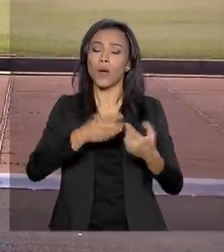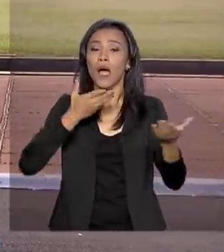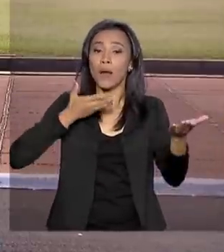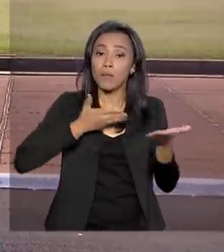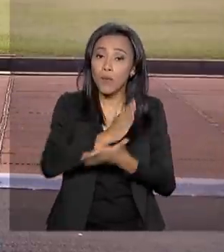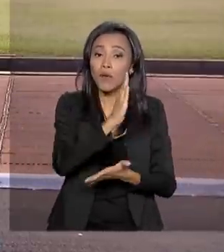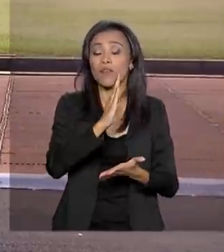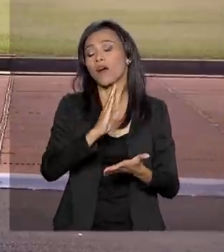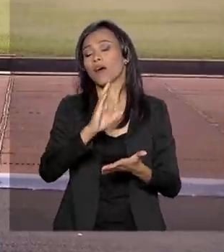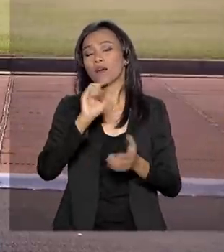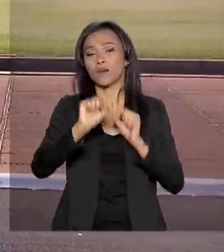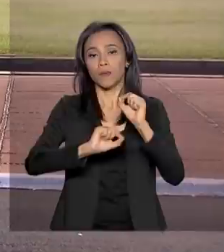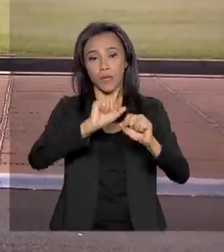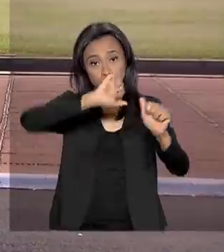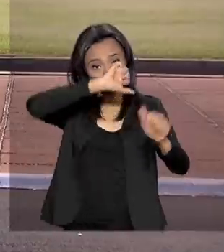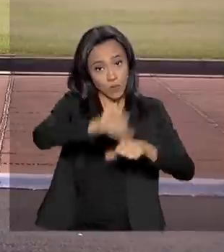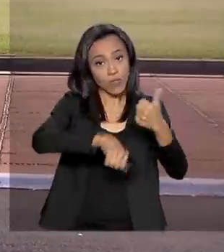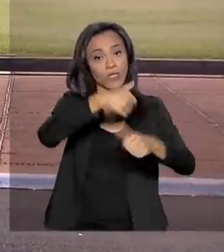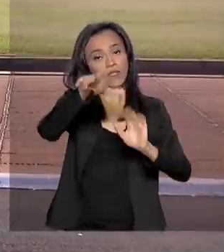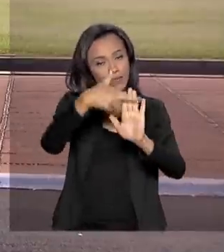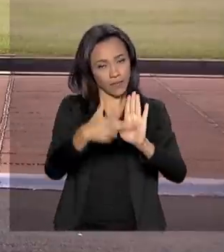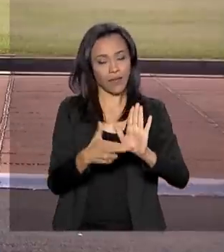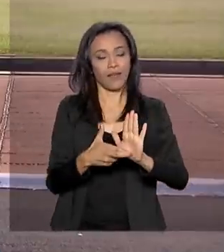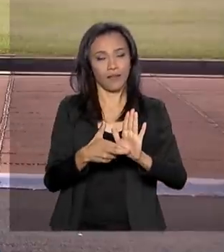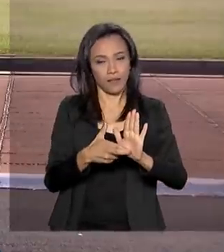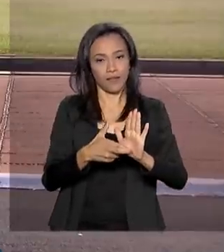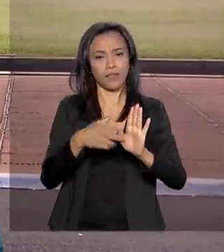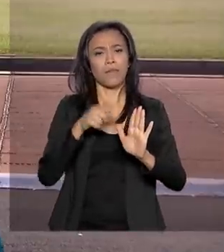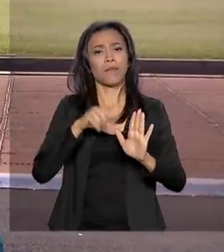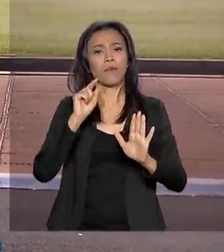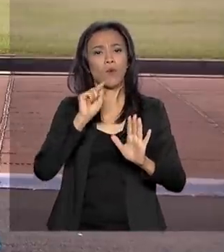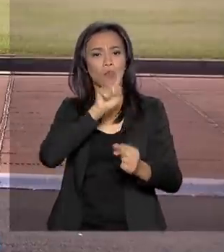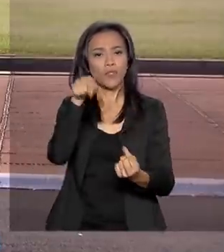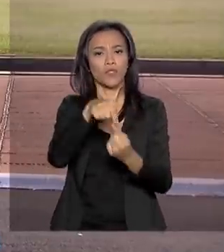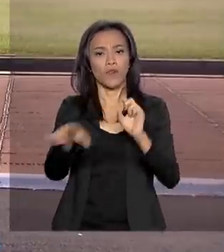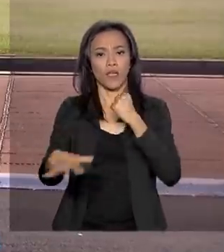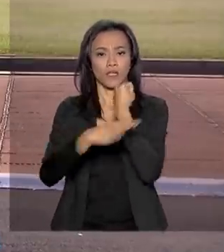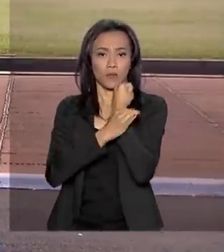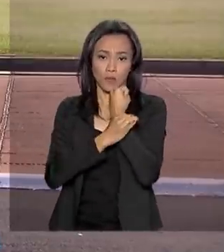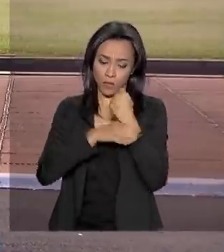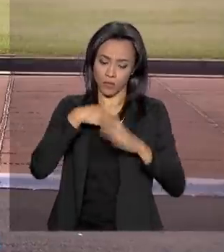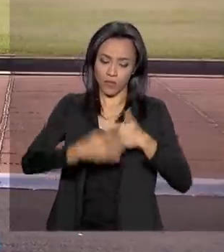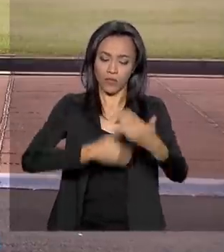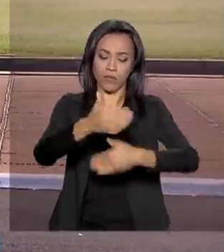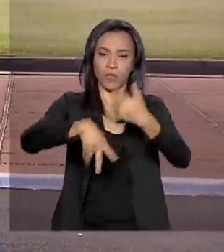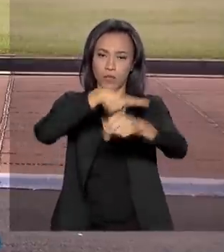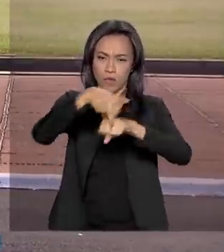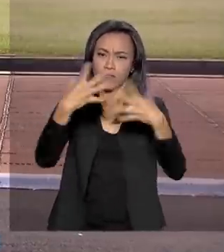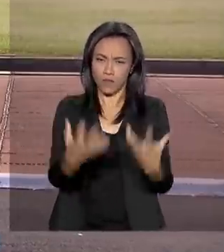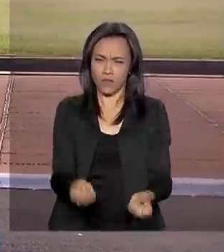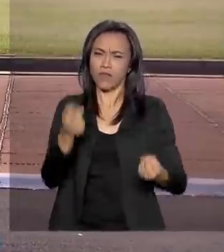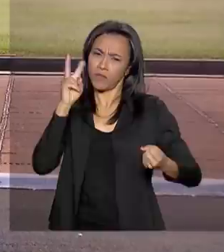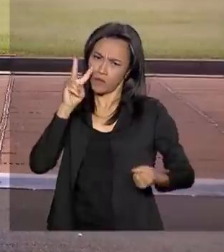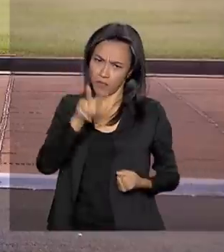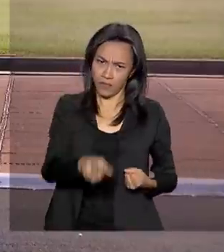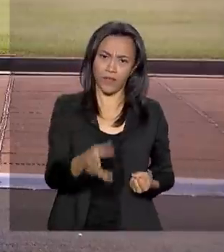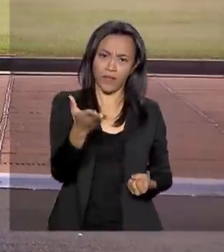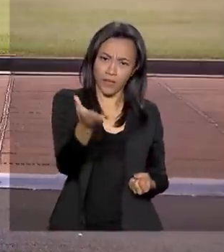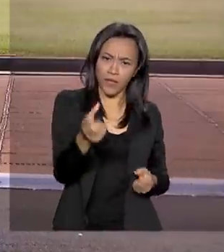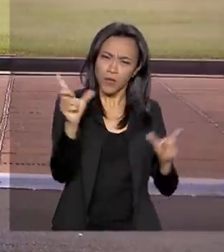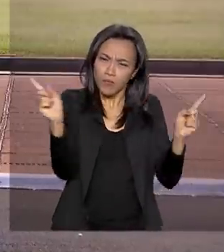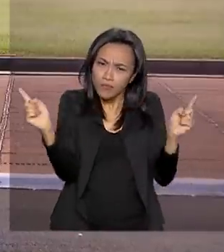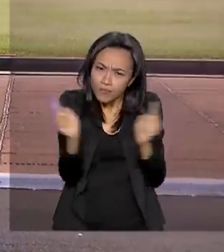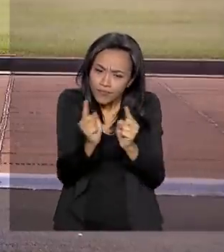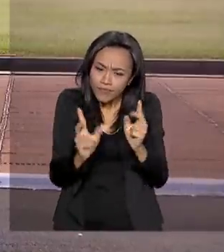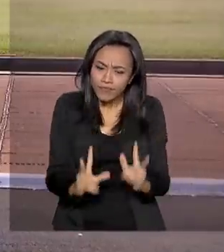das mudanças na aposentadoria dos brasileiros para garantir o crescimento do país. Vamos assistir agora um